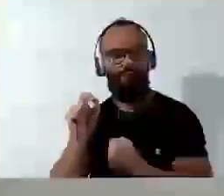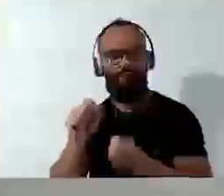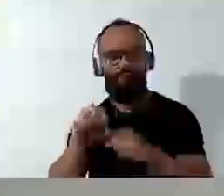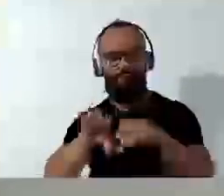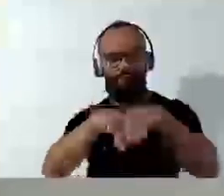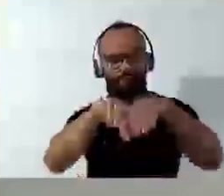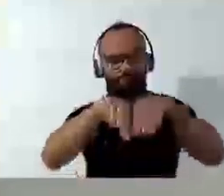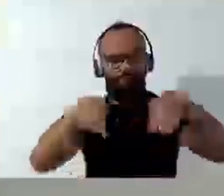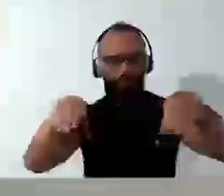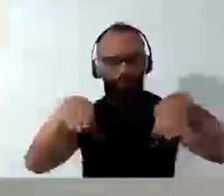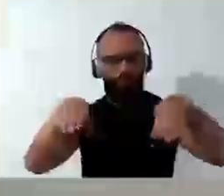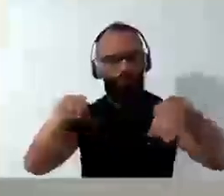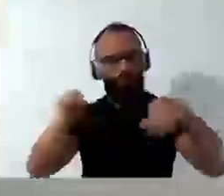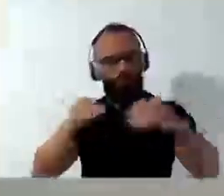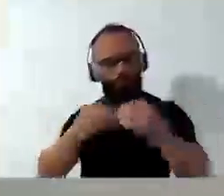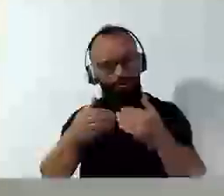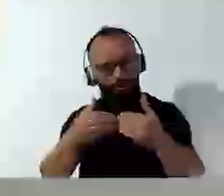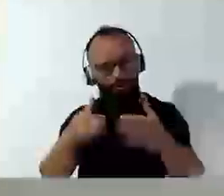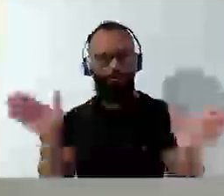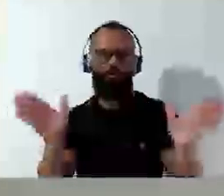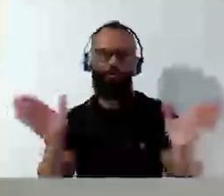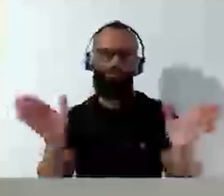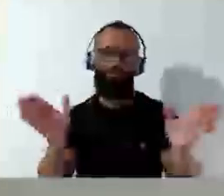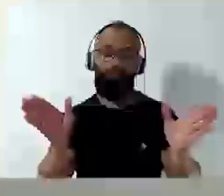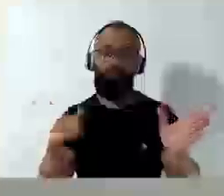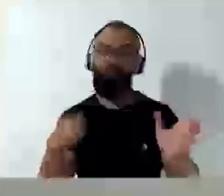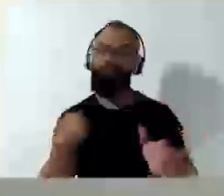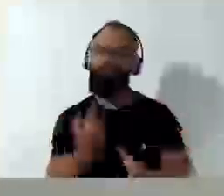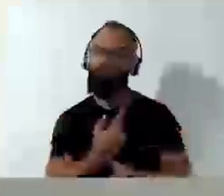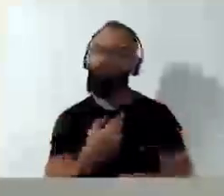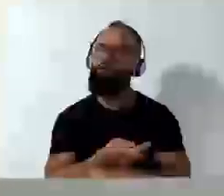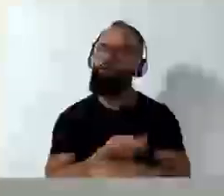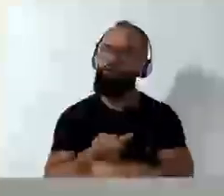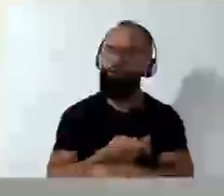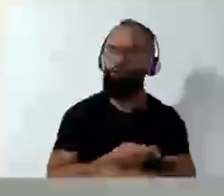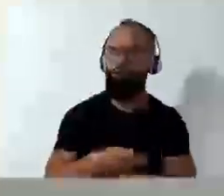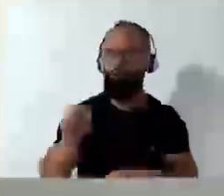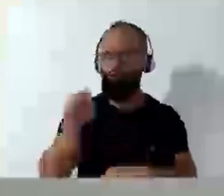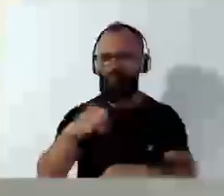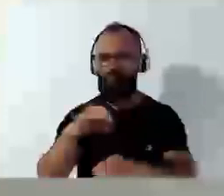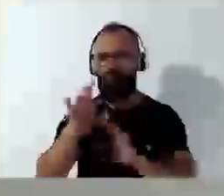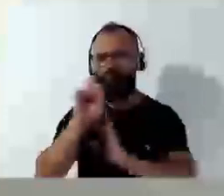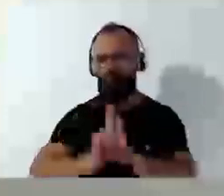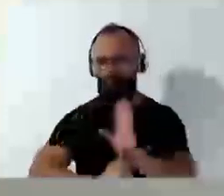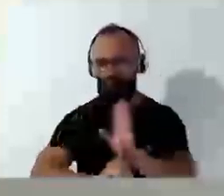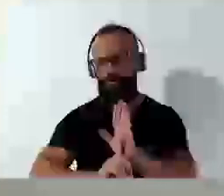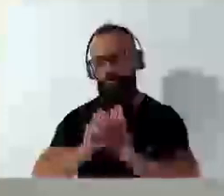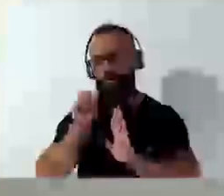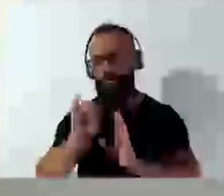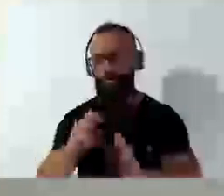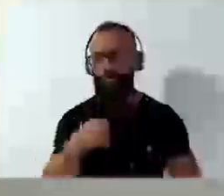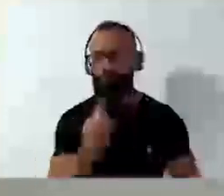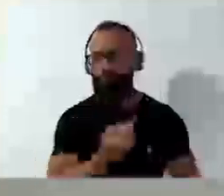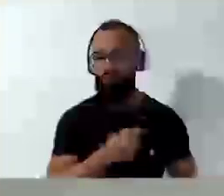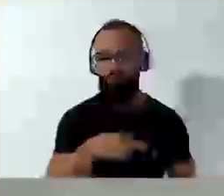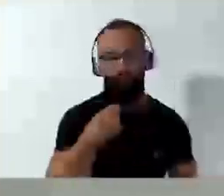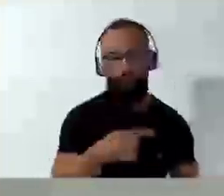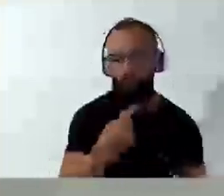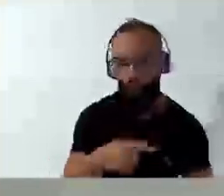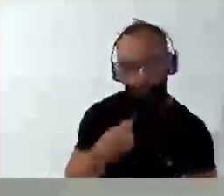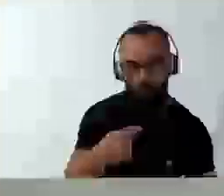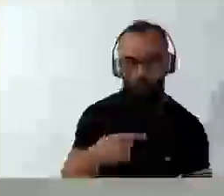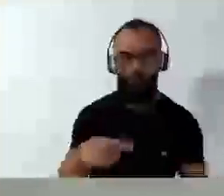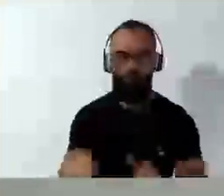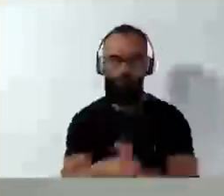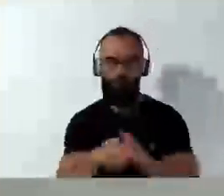seja liberado. Vamos, sim, atrás dos nossos direitos. Se não conseguirmos aqui, pela grande Florianópolis,